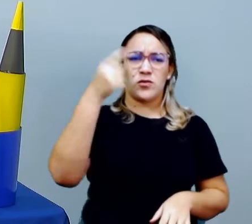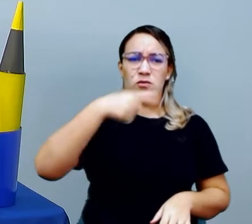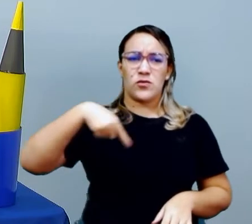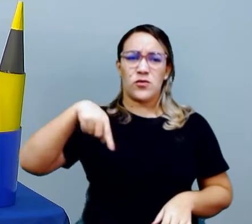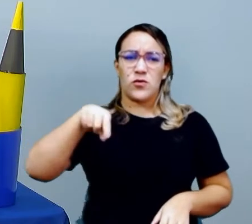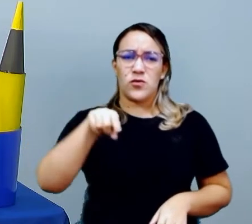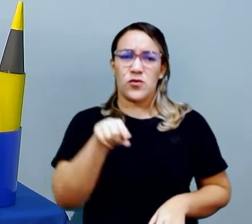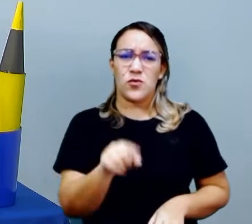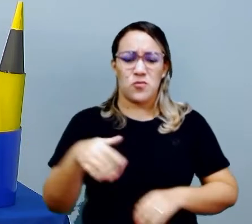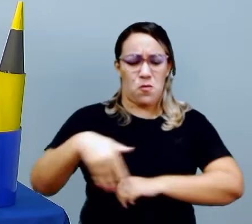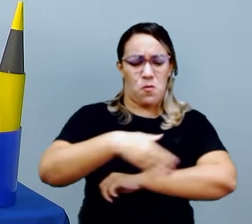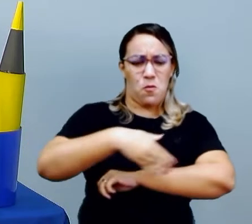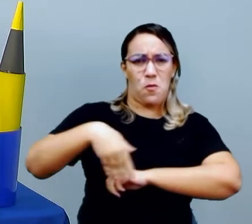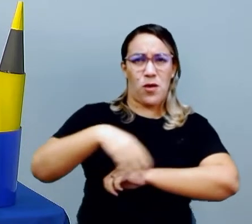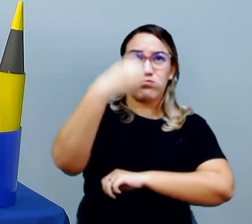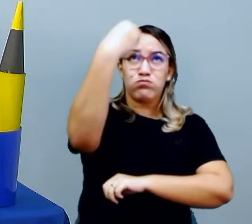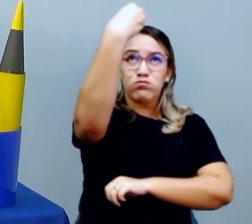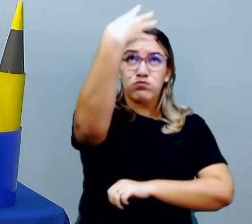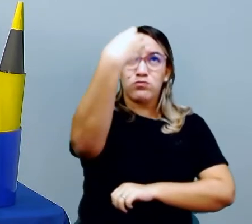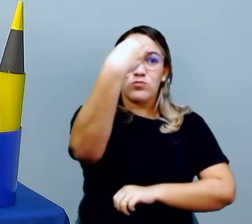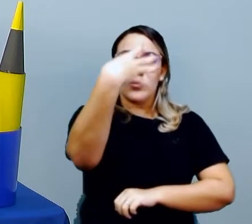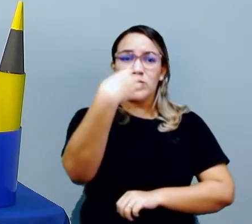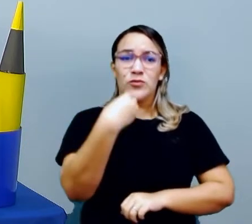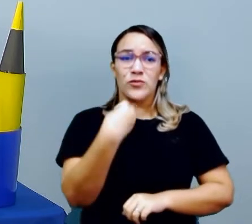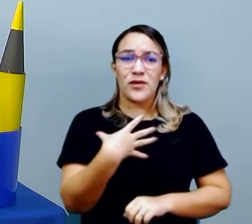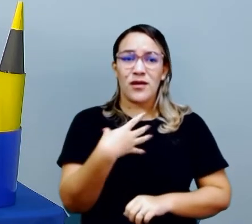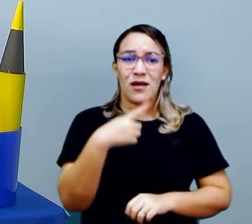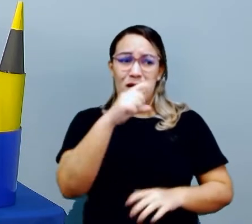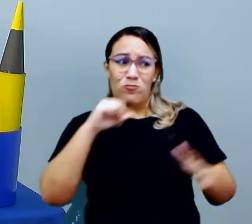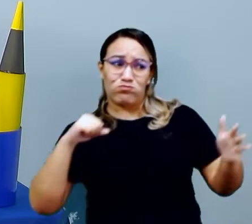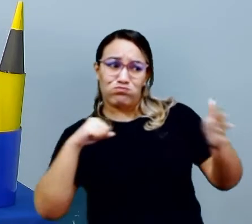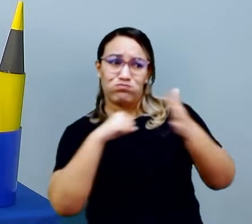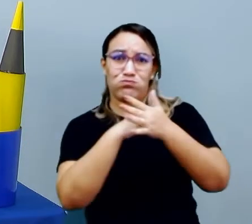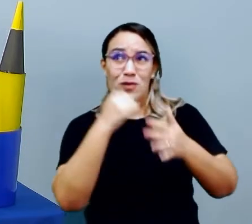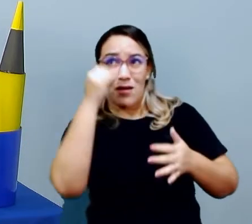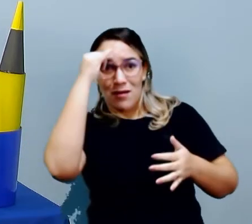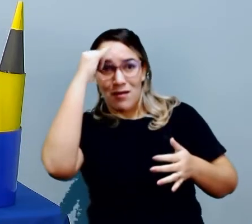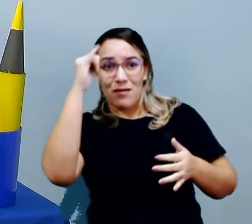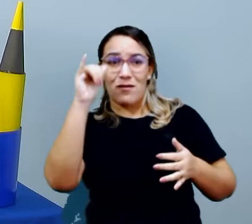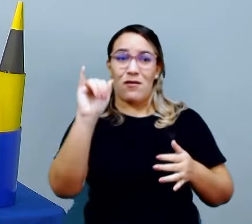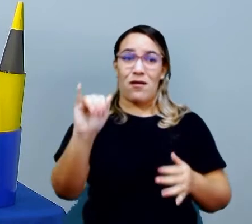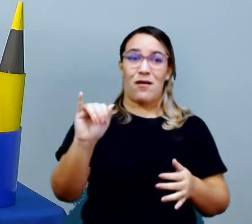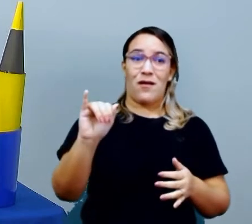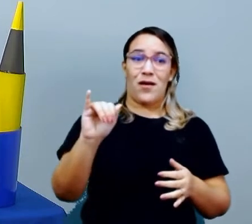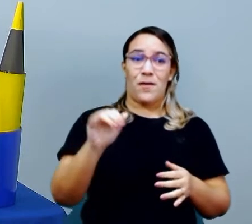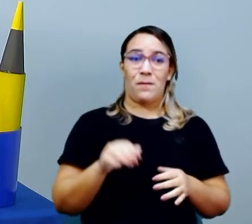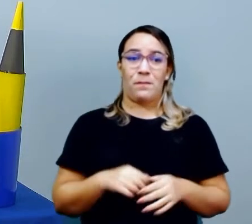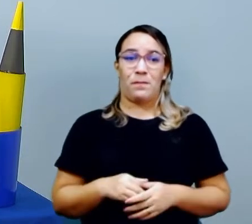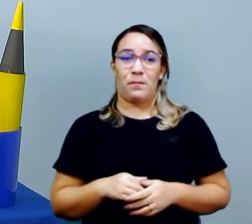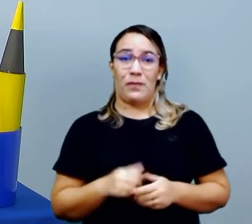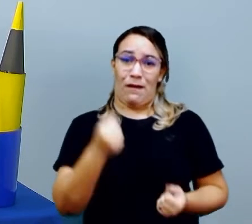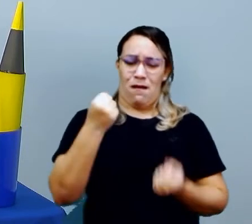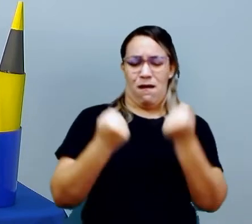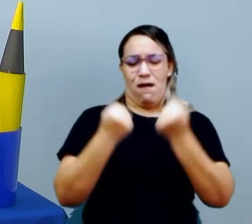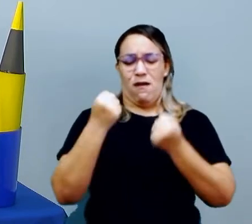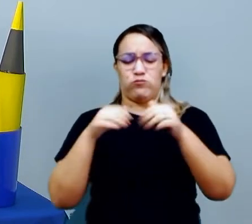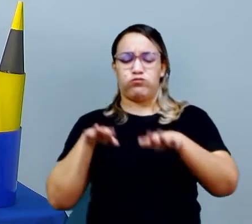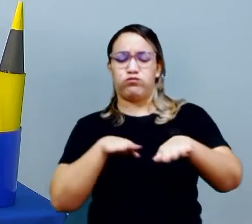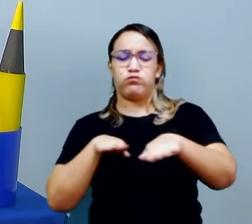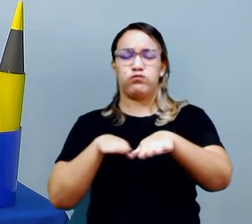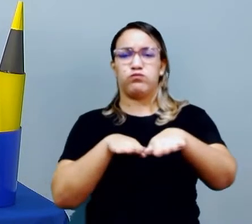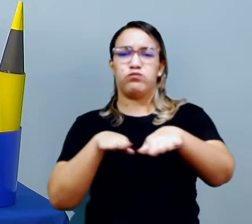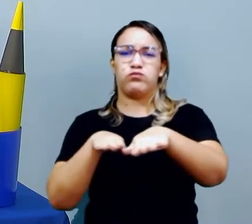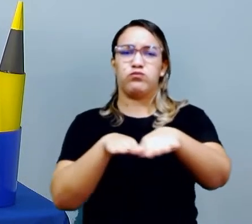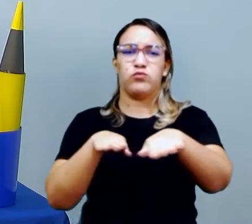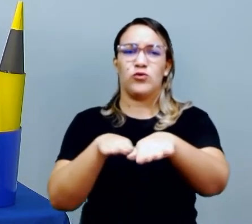termos o semáforo pelas ruas, porque isso evita muitos acidentes. Quando os carros estão transitando pelas